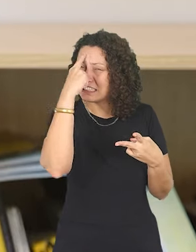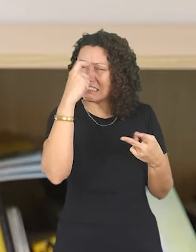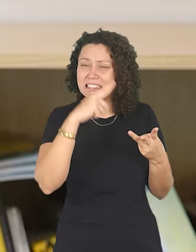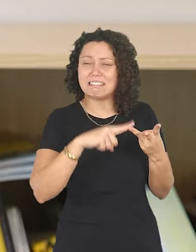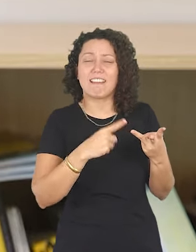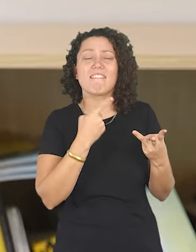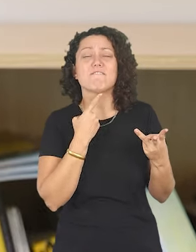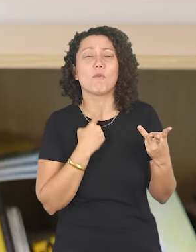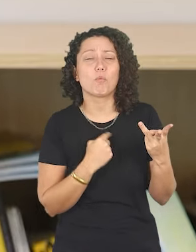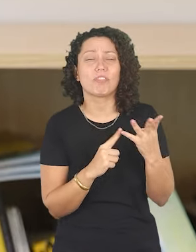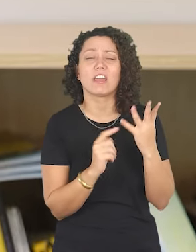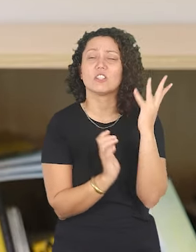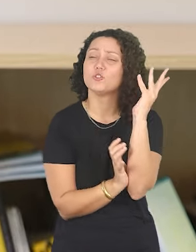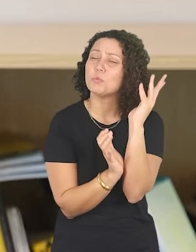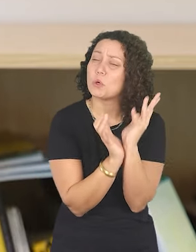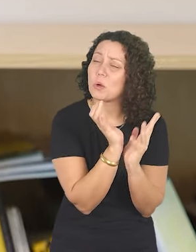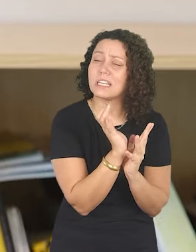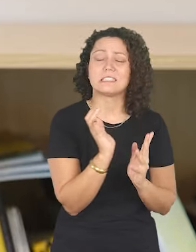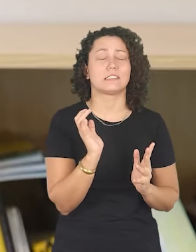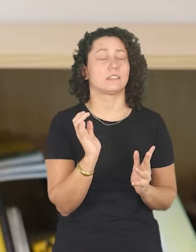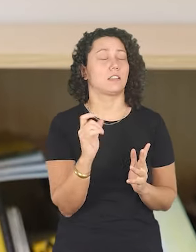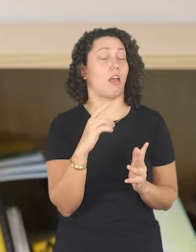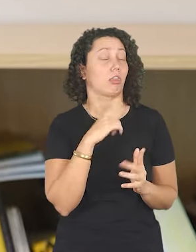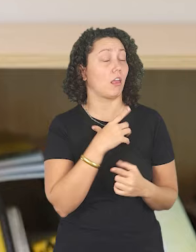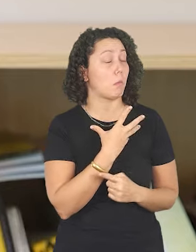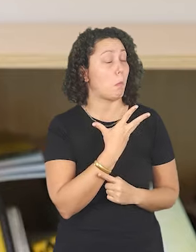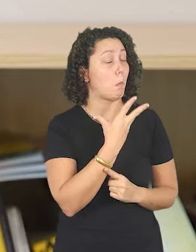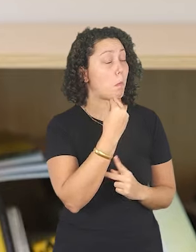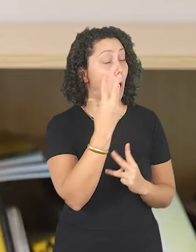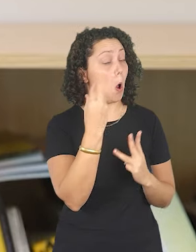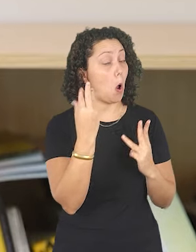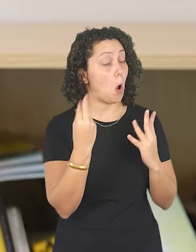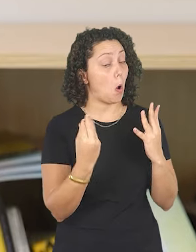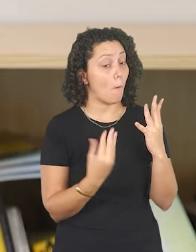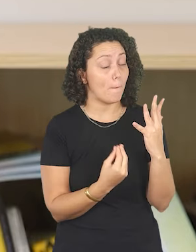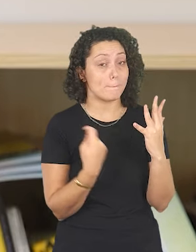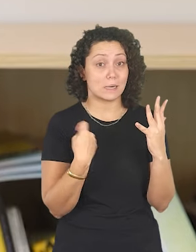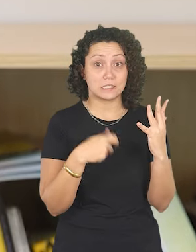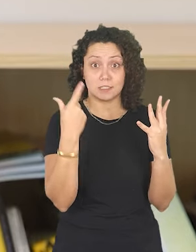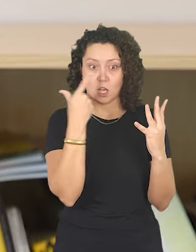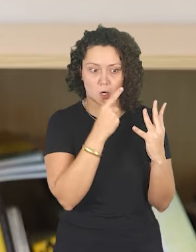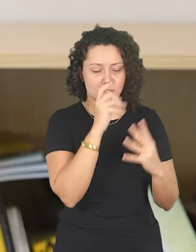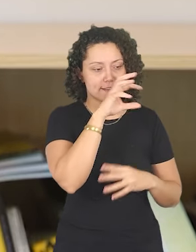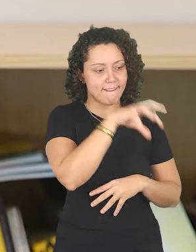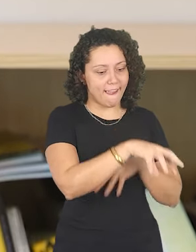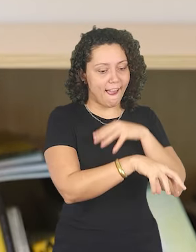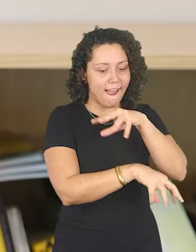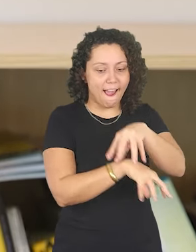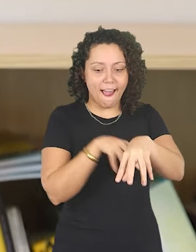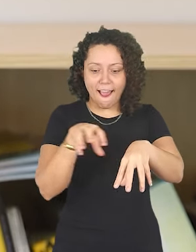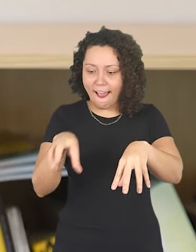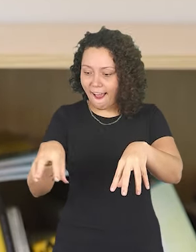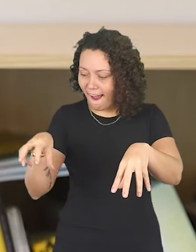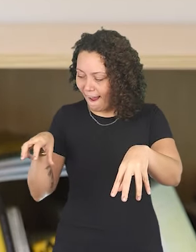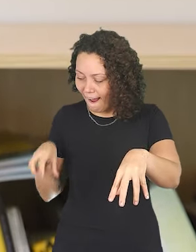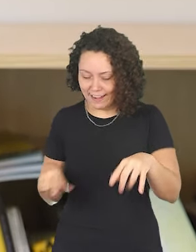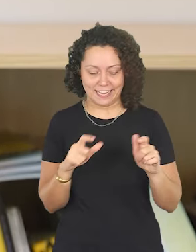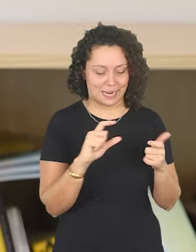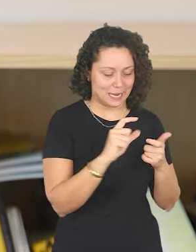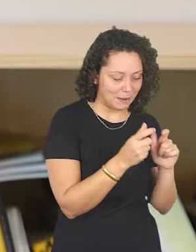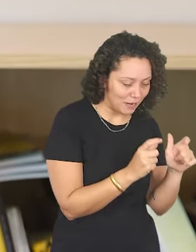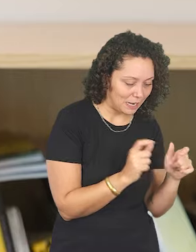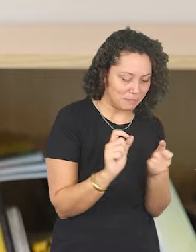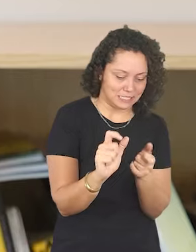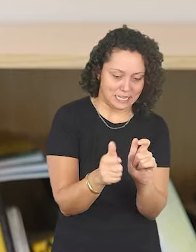vontade, é muita burocracia, é muito tudo e você tem que conseguir setorizar, juntar essas